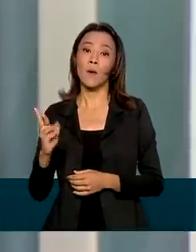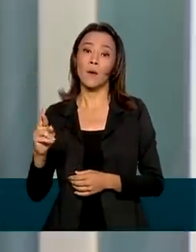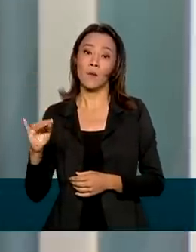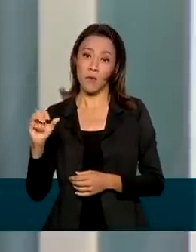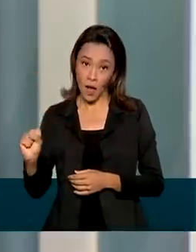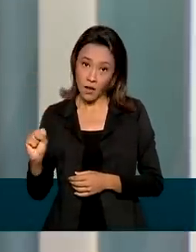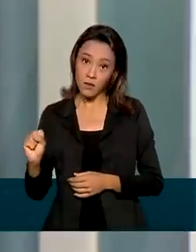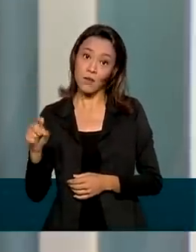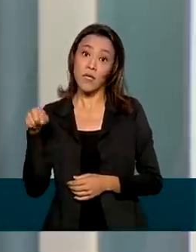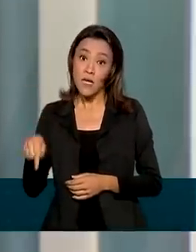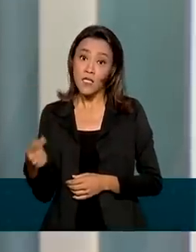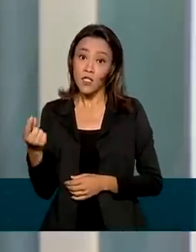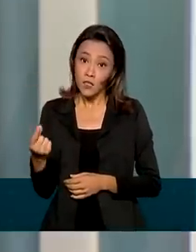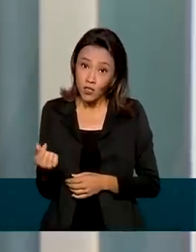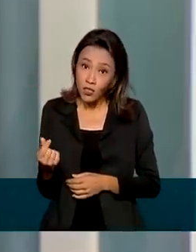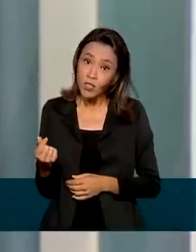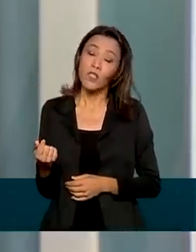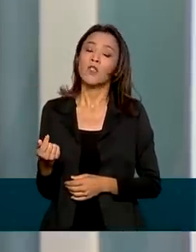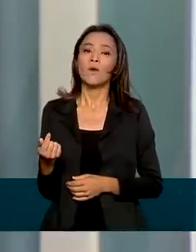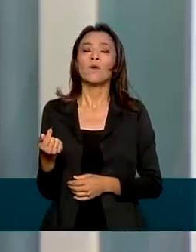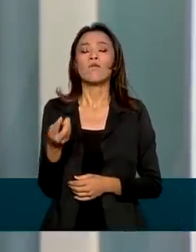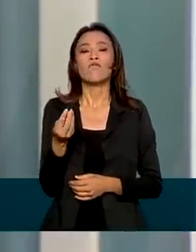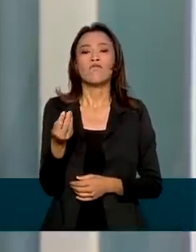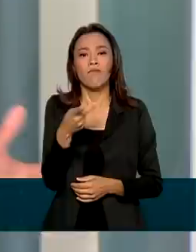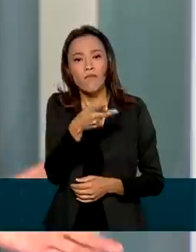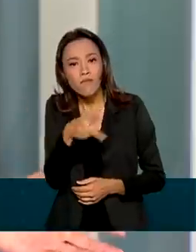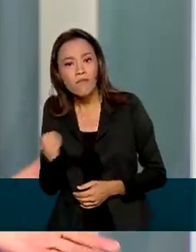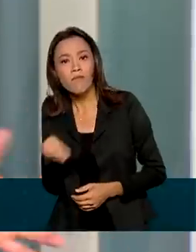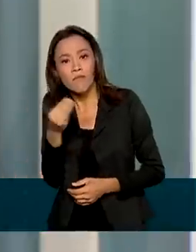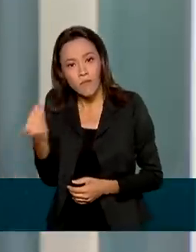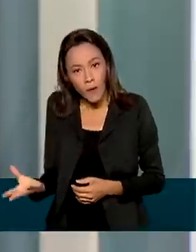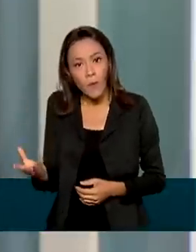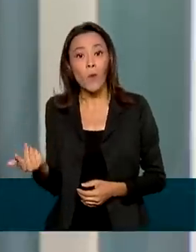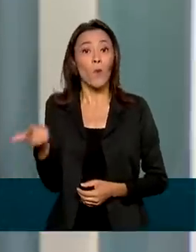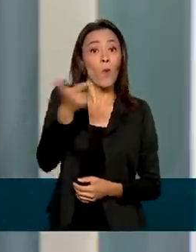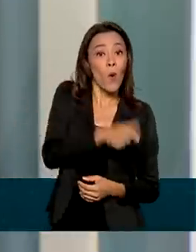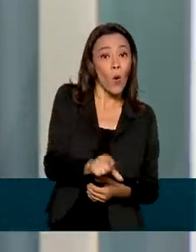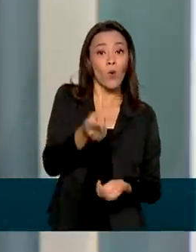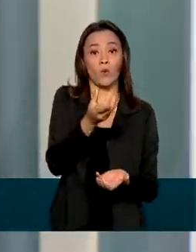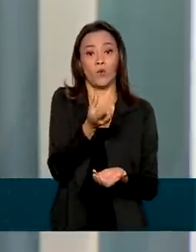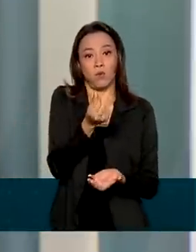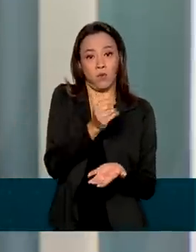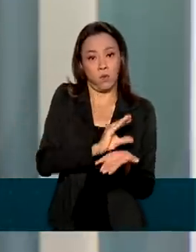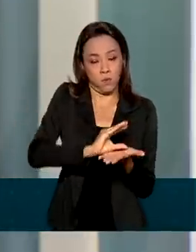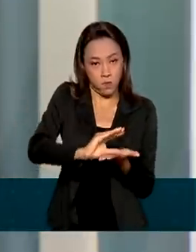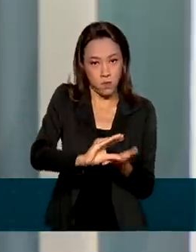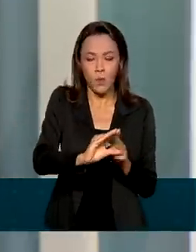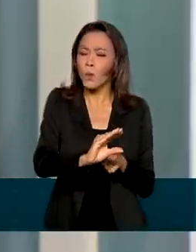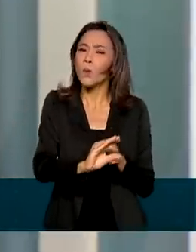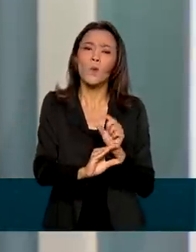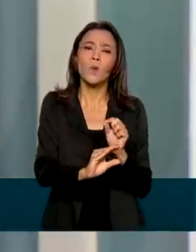como nós falamos, eles vão para os cofres da Petrobras. Já aqueles recursos que nós